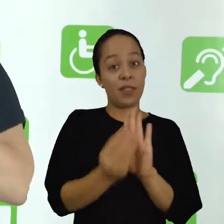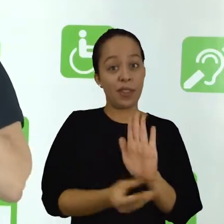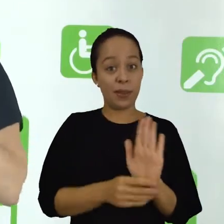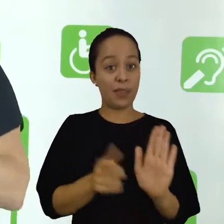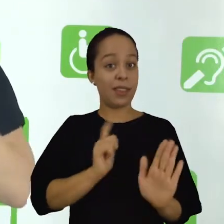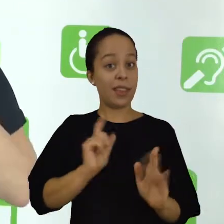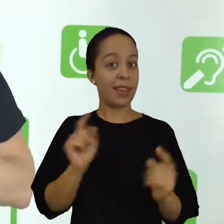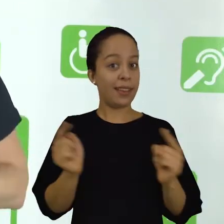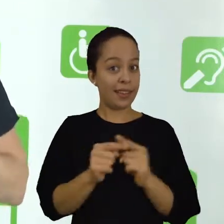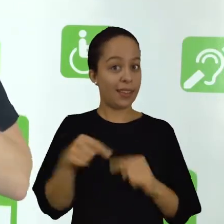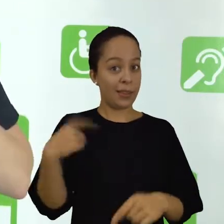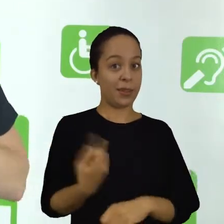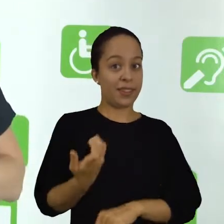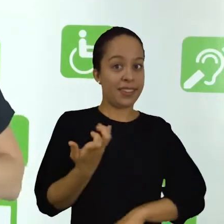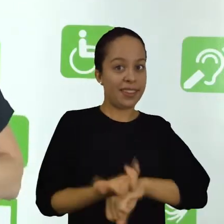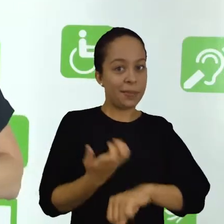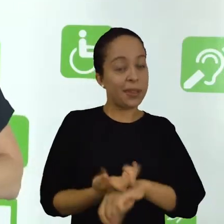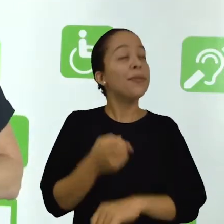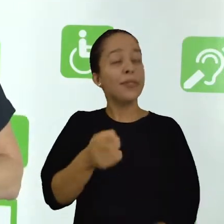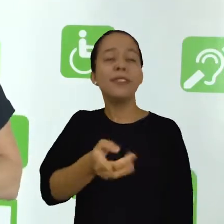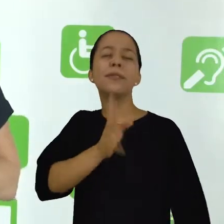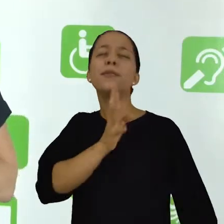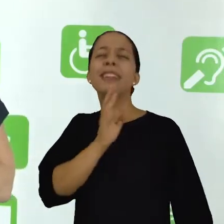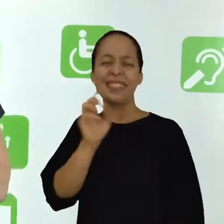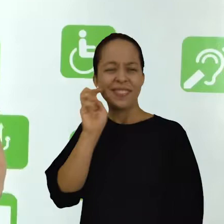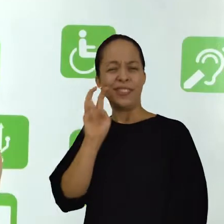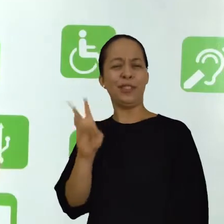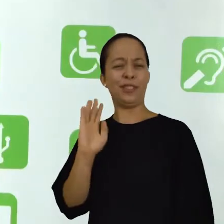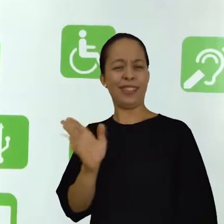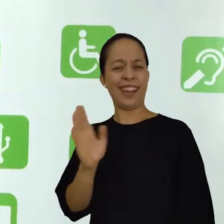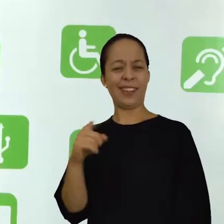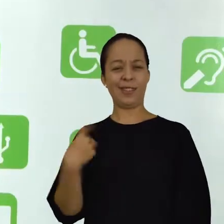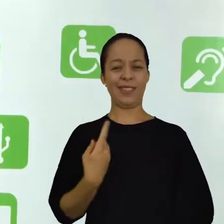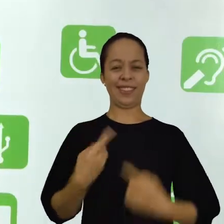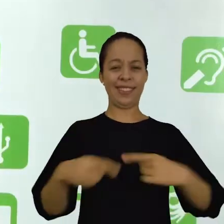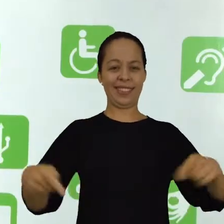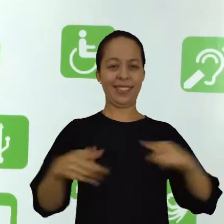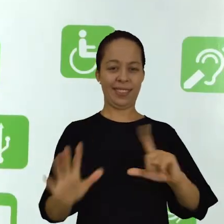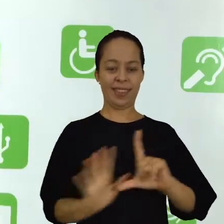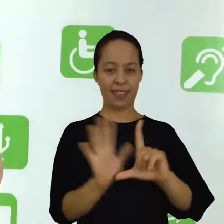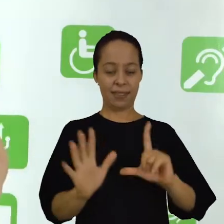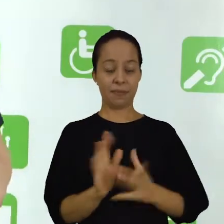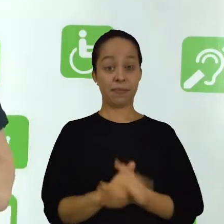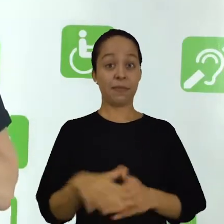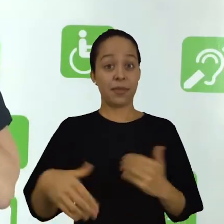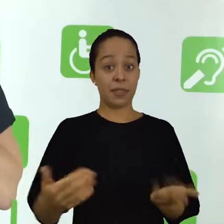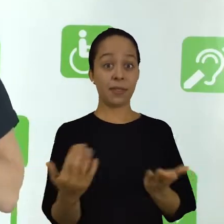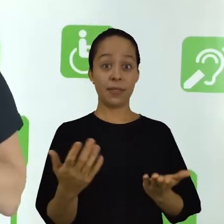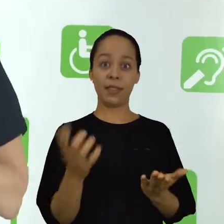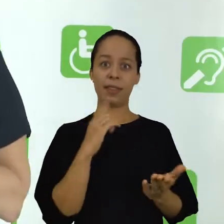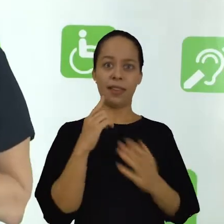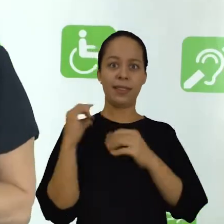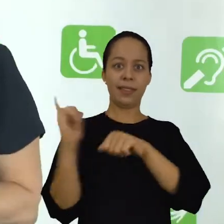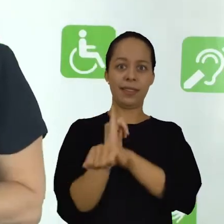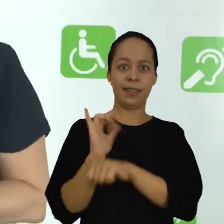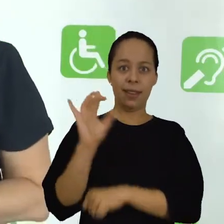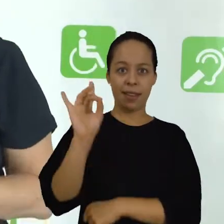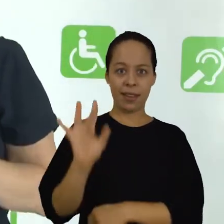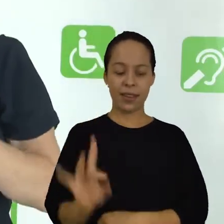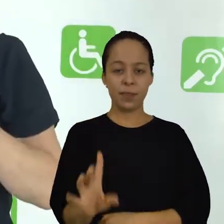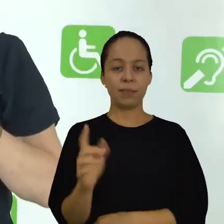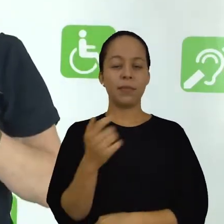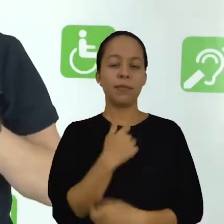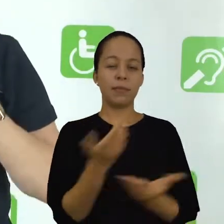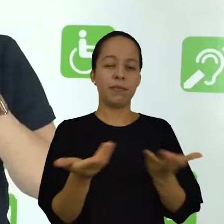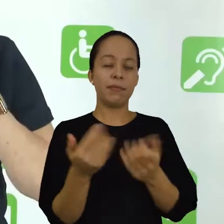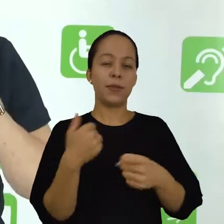sobre os conteúdos relacionados à nossa disciplina. Então, para que a gente veja sobre cada uma dessas estratégias,